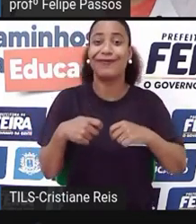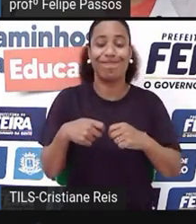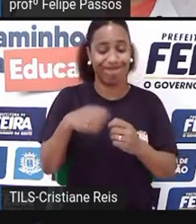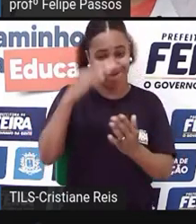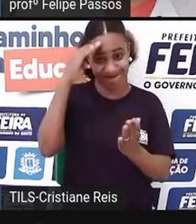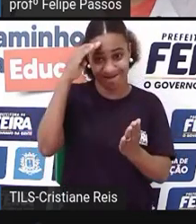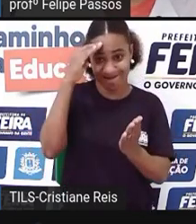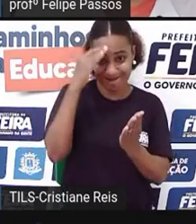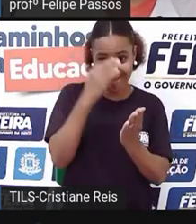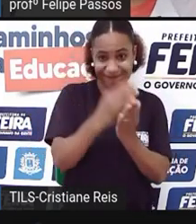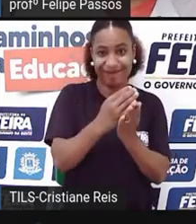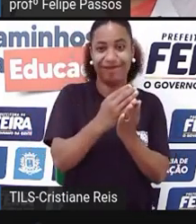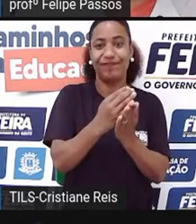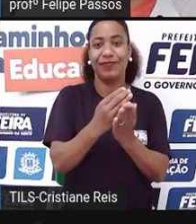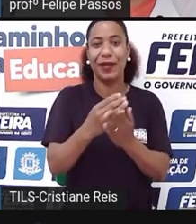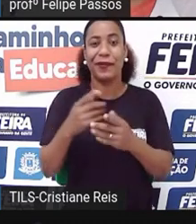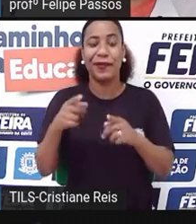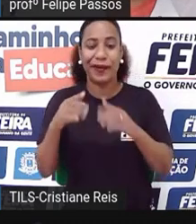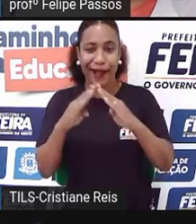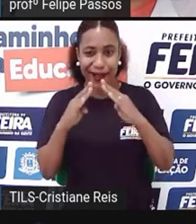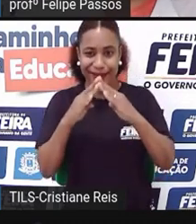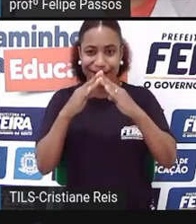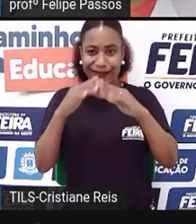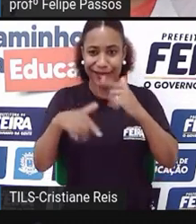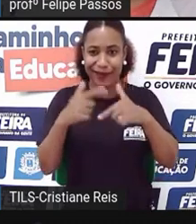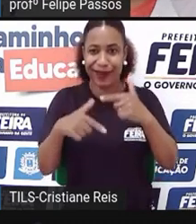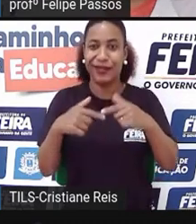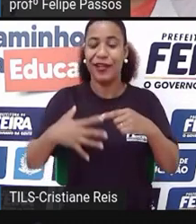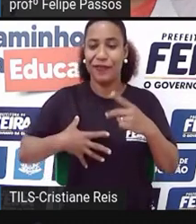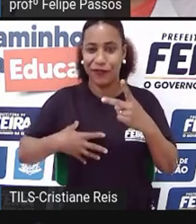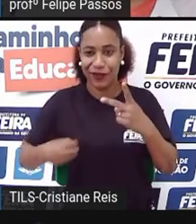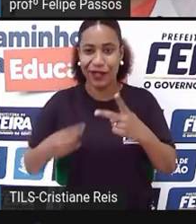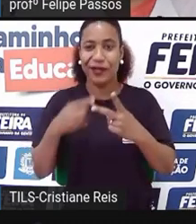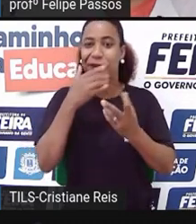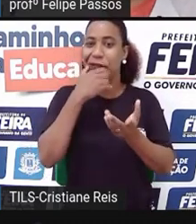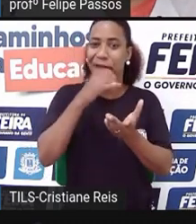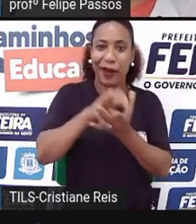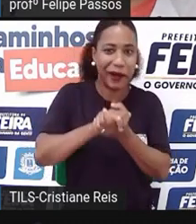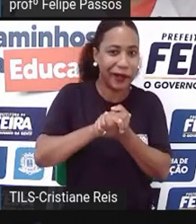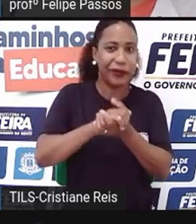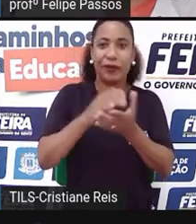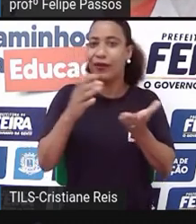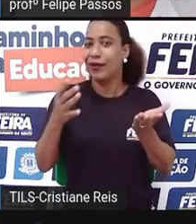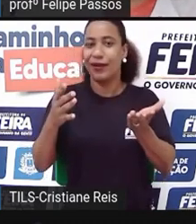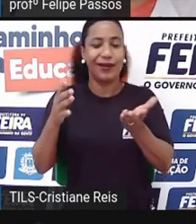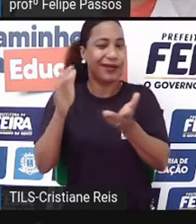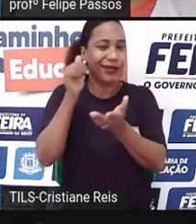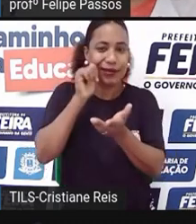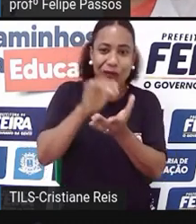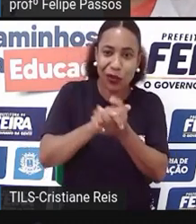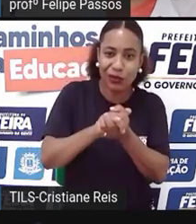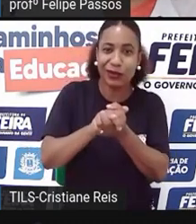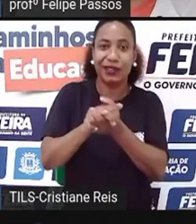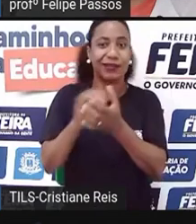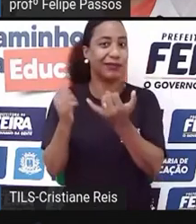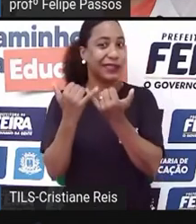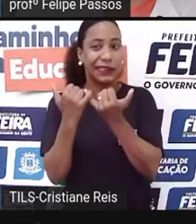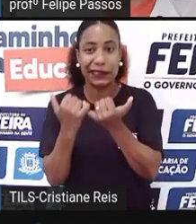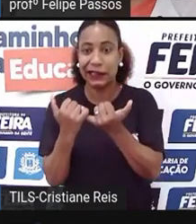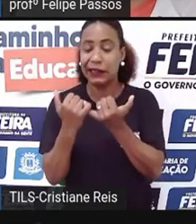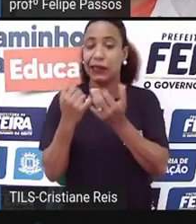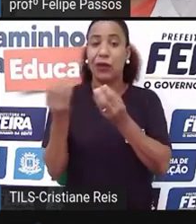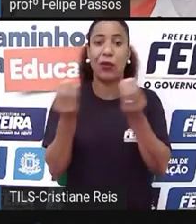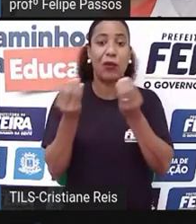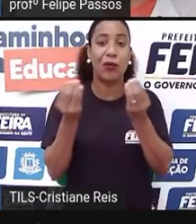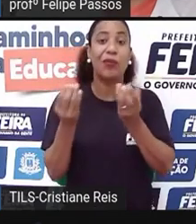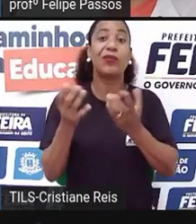que aí tem o filho, o marido, a rotina da casa, tem a esposa, o companheiro, a companheira. Então, a rotina da casa,